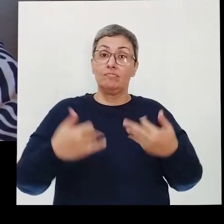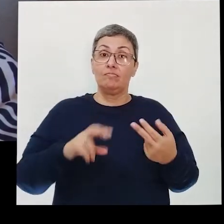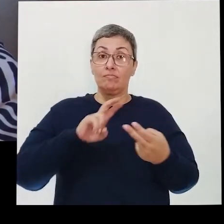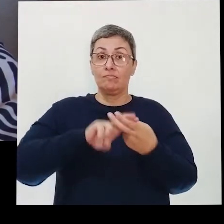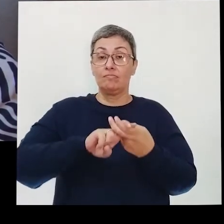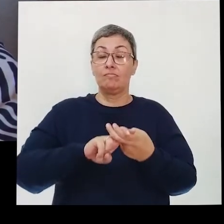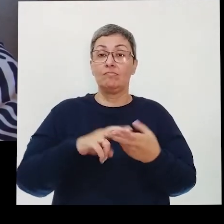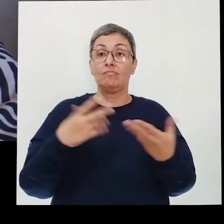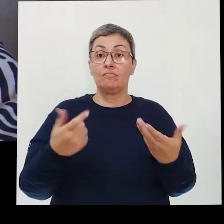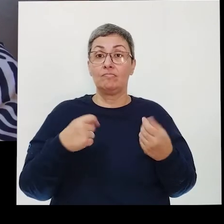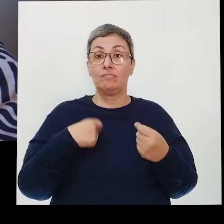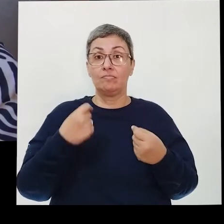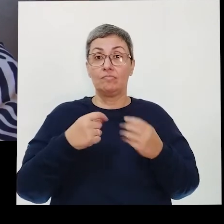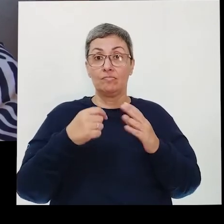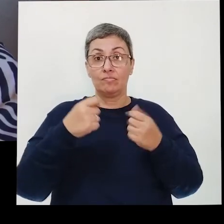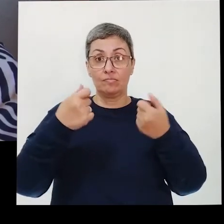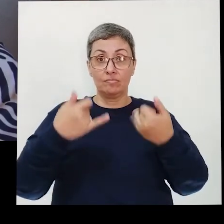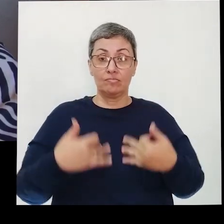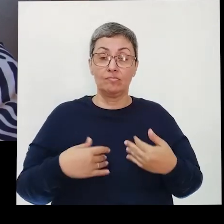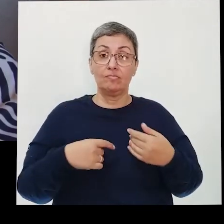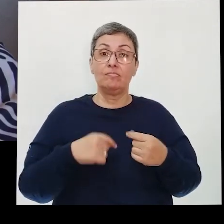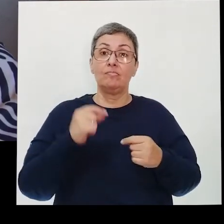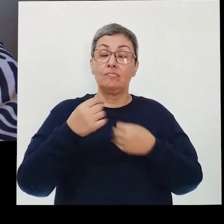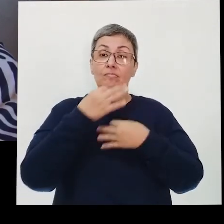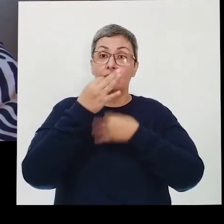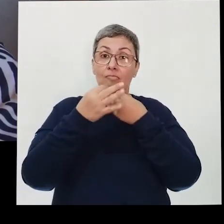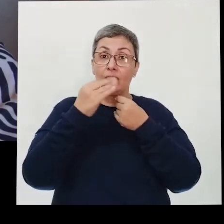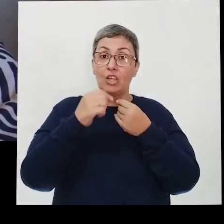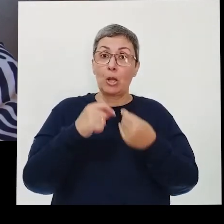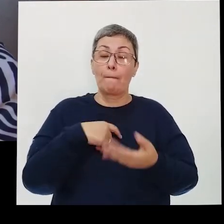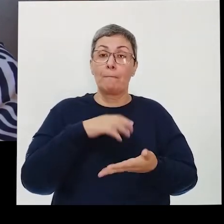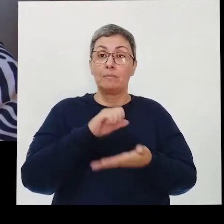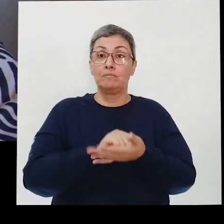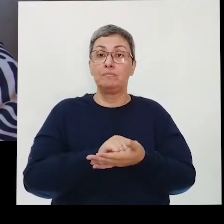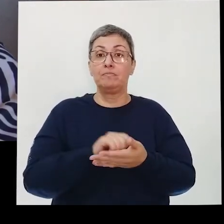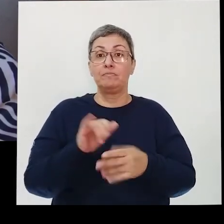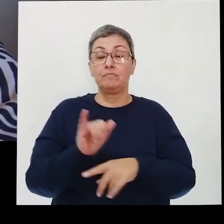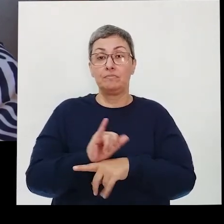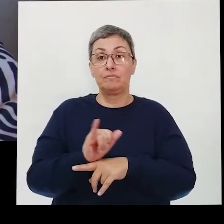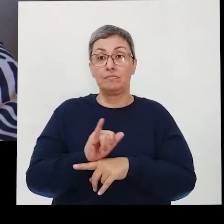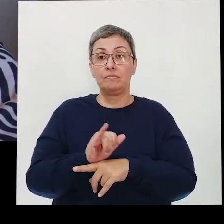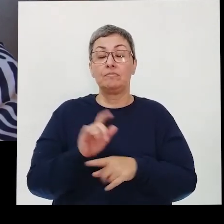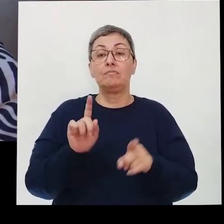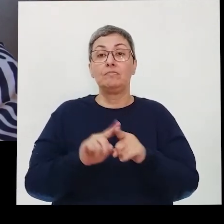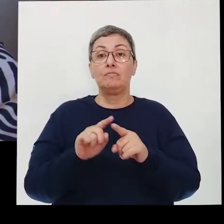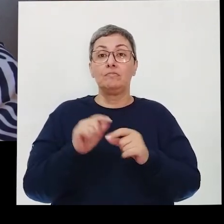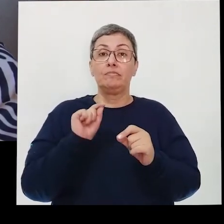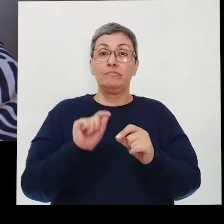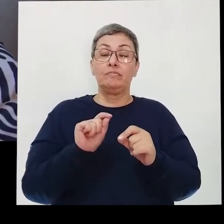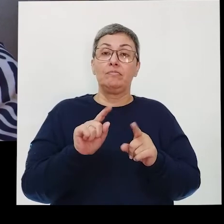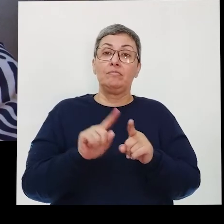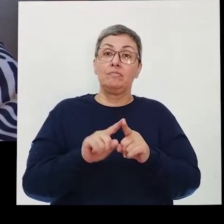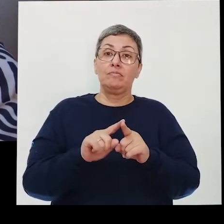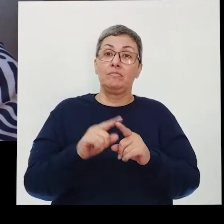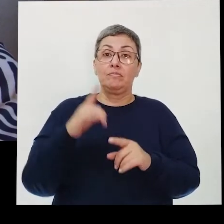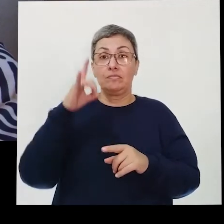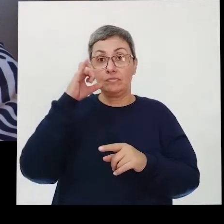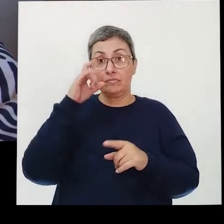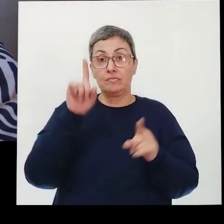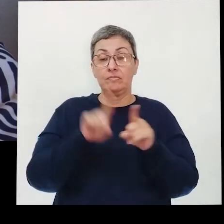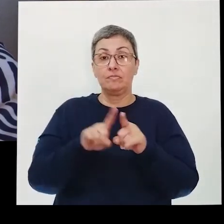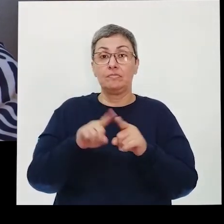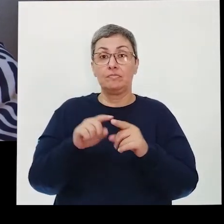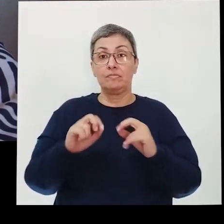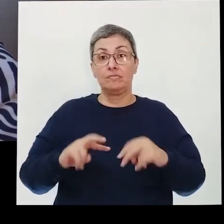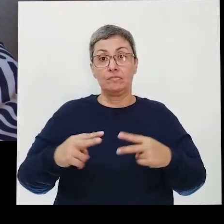o SUS, deixa aí nos comentários, se inscreva lá no canal no YouTube, siga a gente no Instagram também,